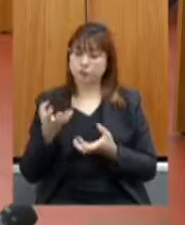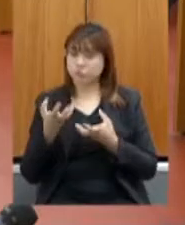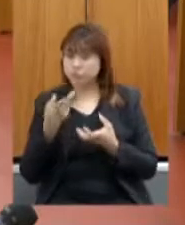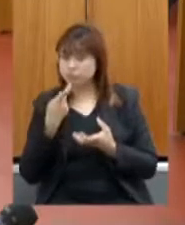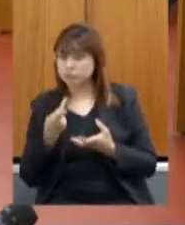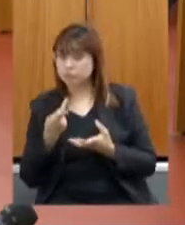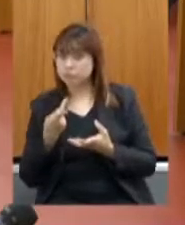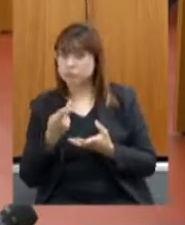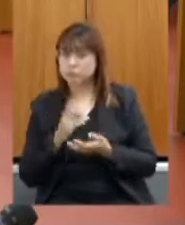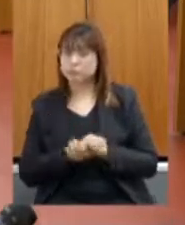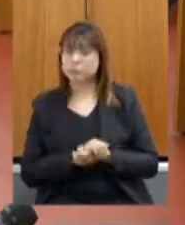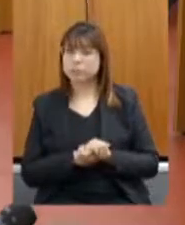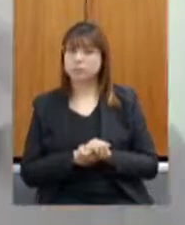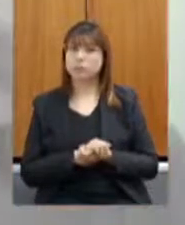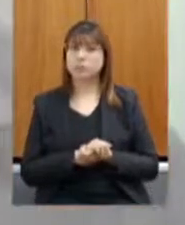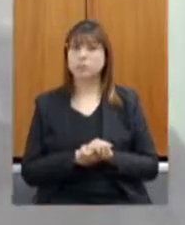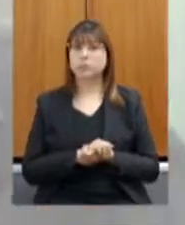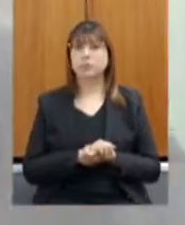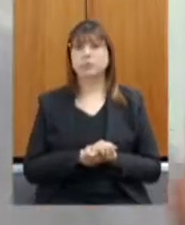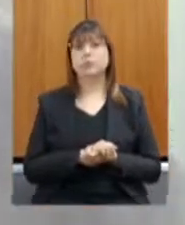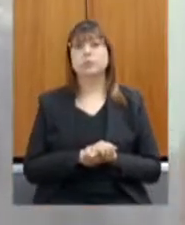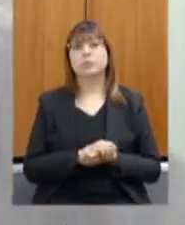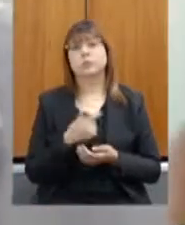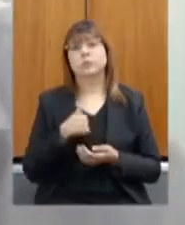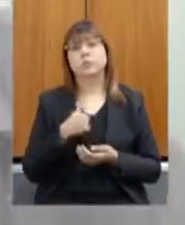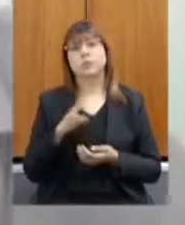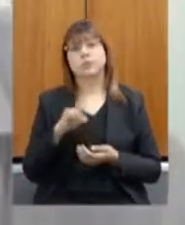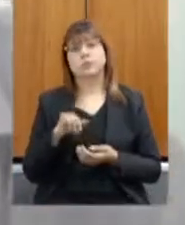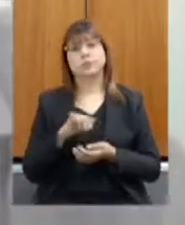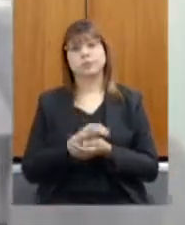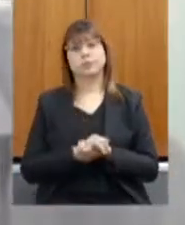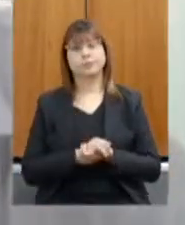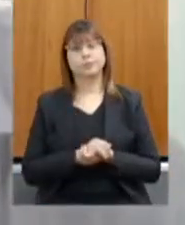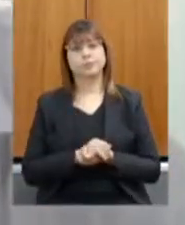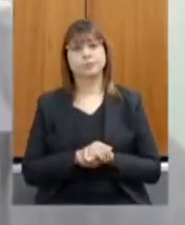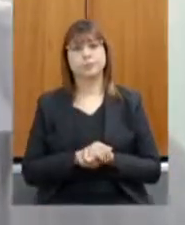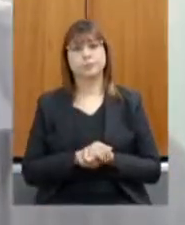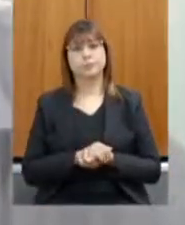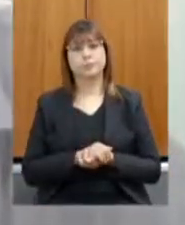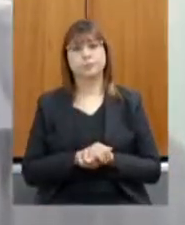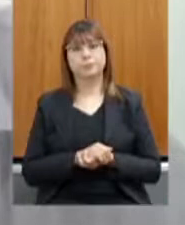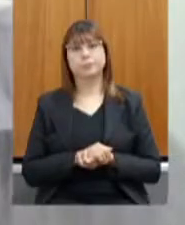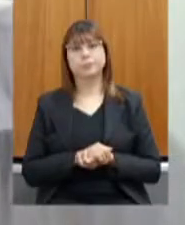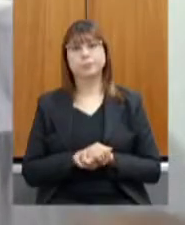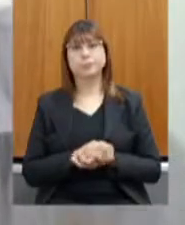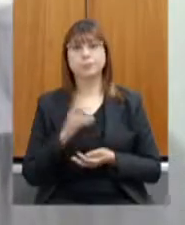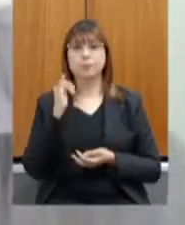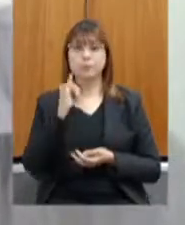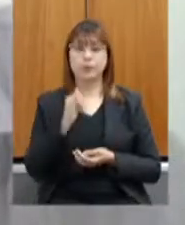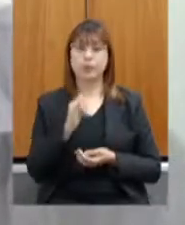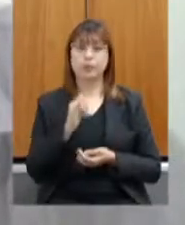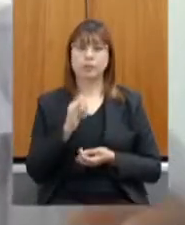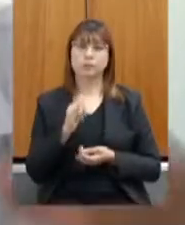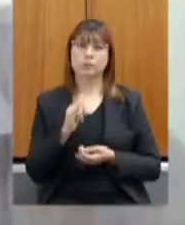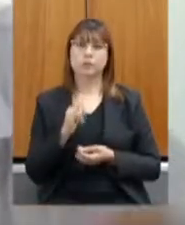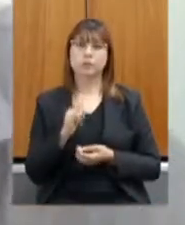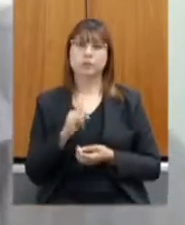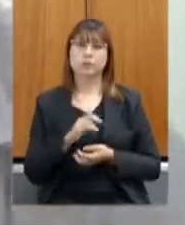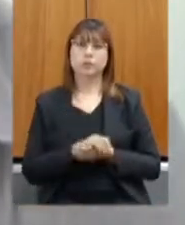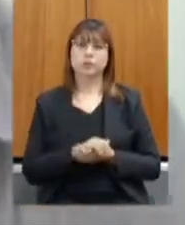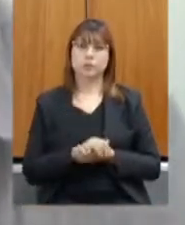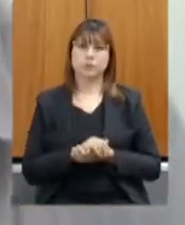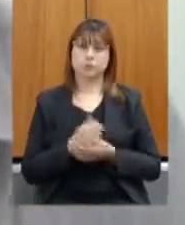deputado secretário eu vou levantar os produtores que têm esse crédito executário e passo